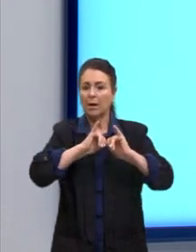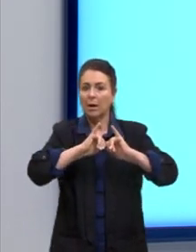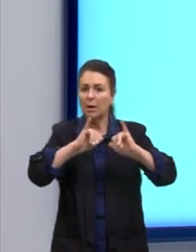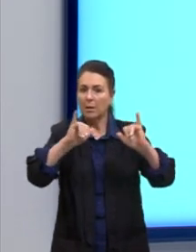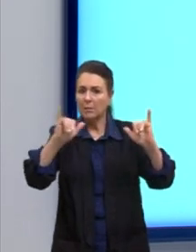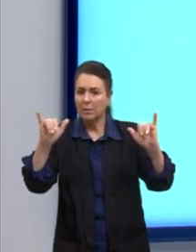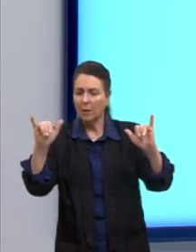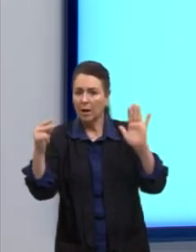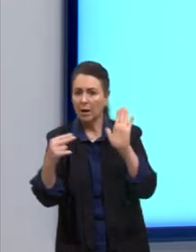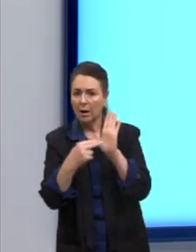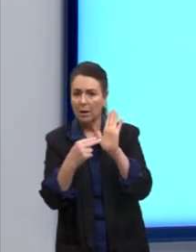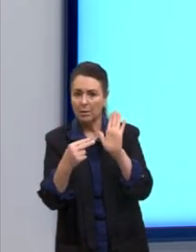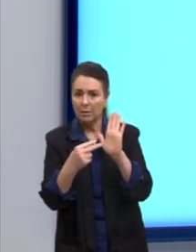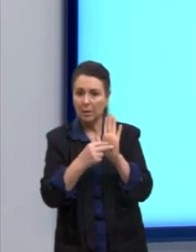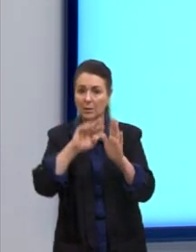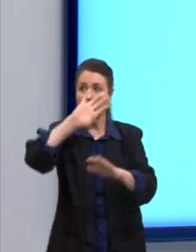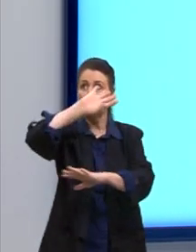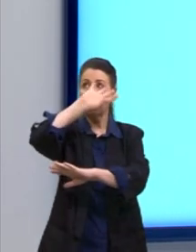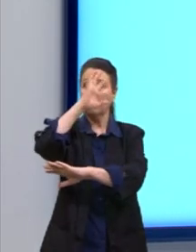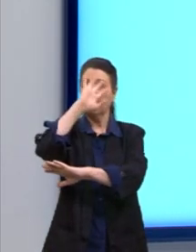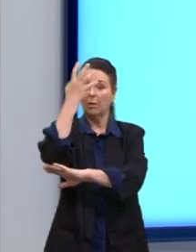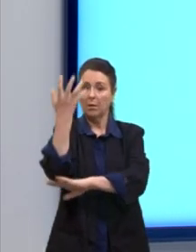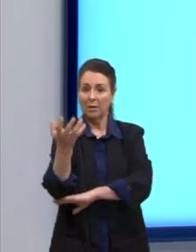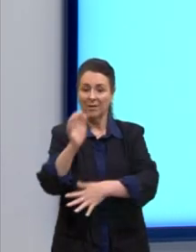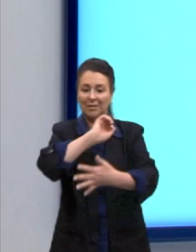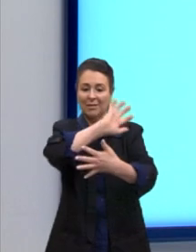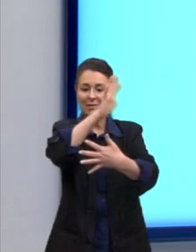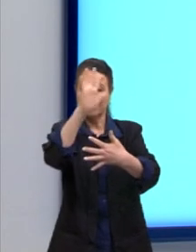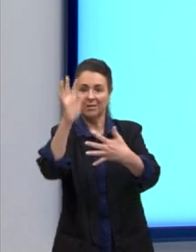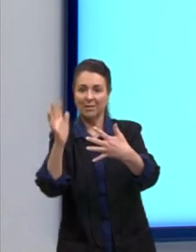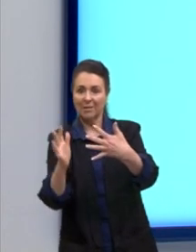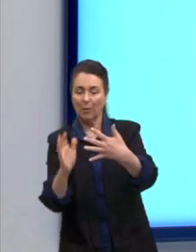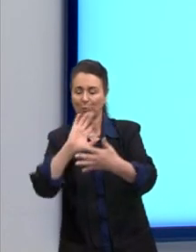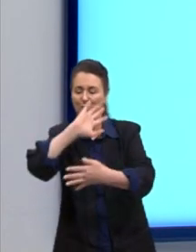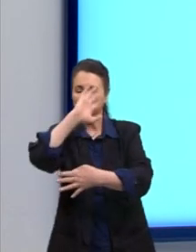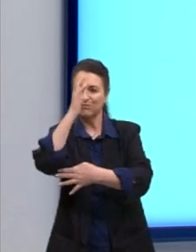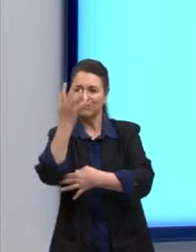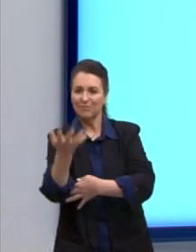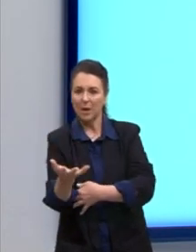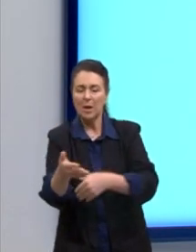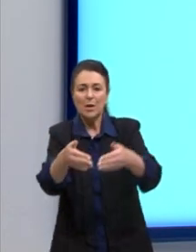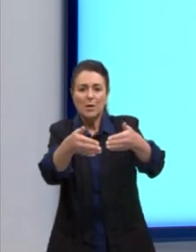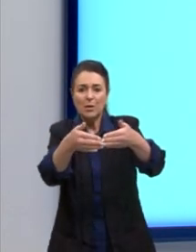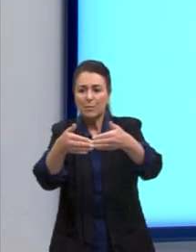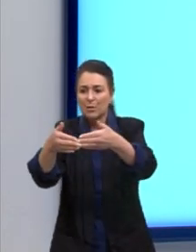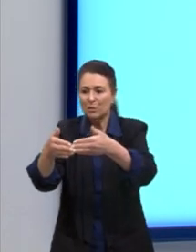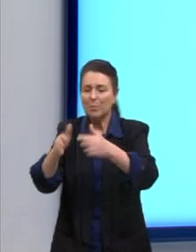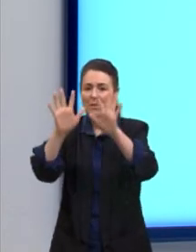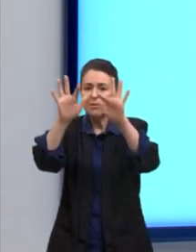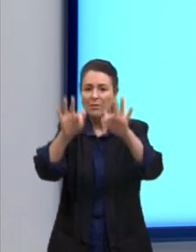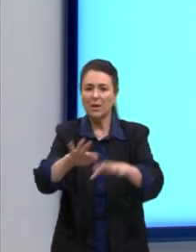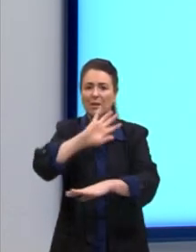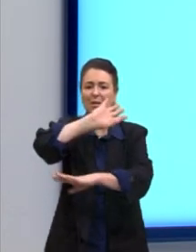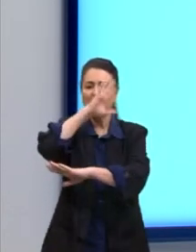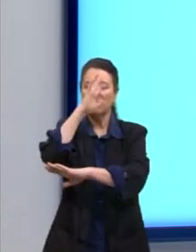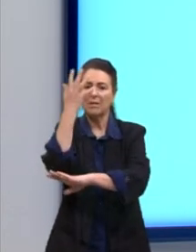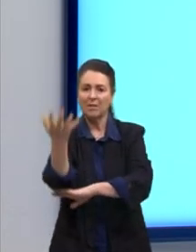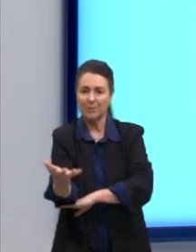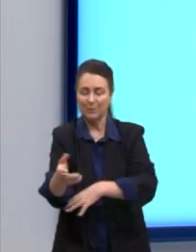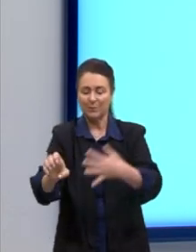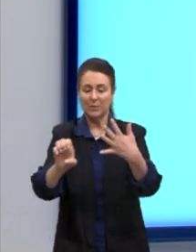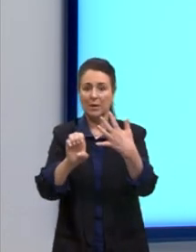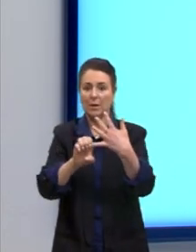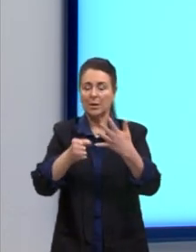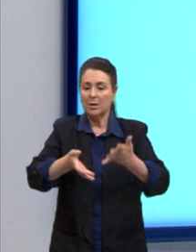população para o desmatamento da Mata Atlântica e fazer um apelo para que as derrubadas acabem. E letra E.